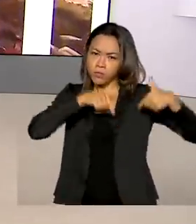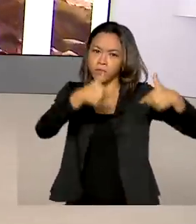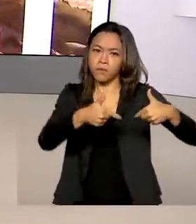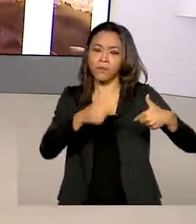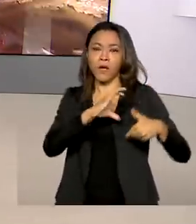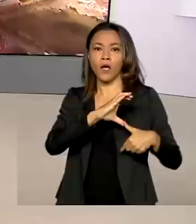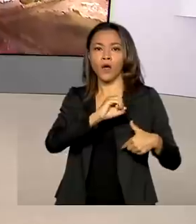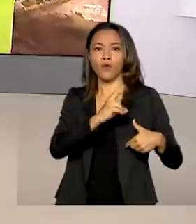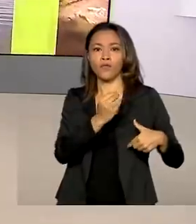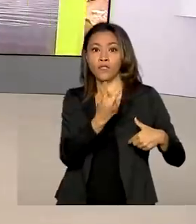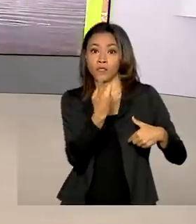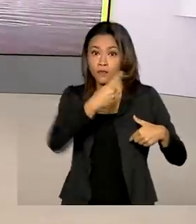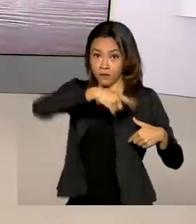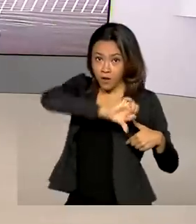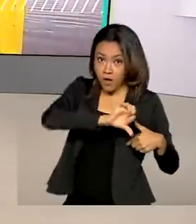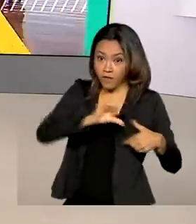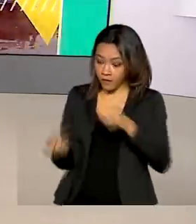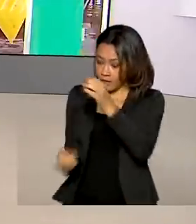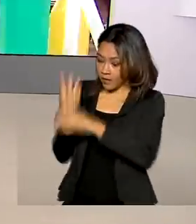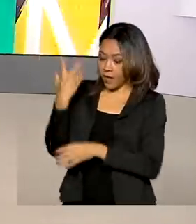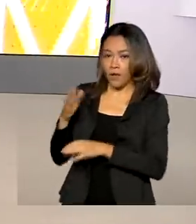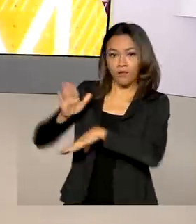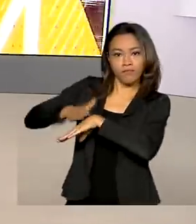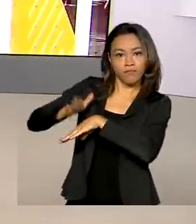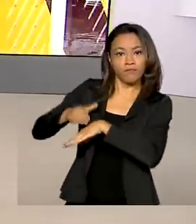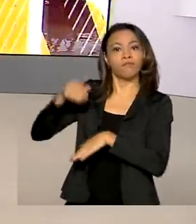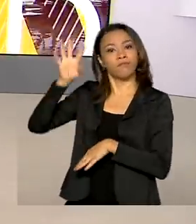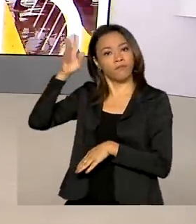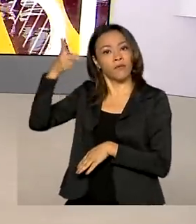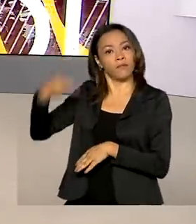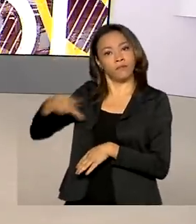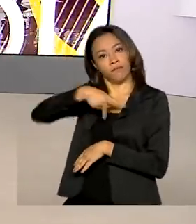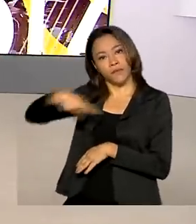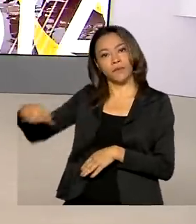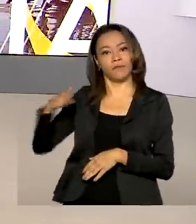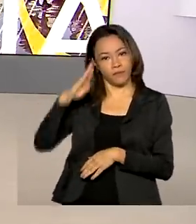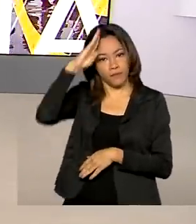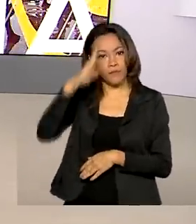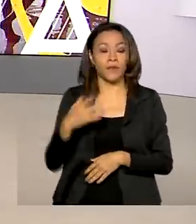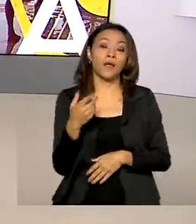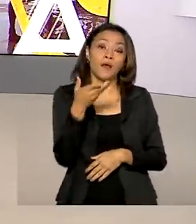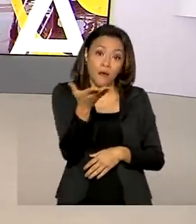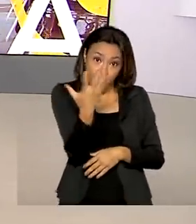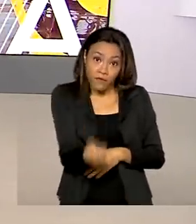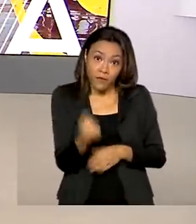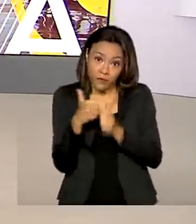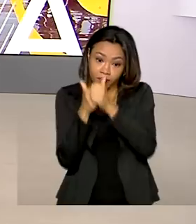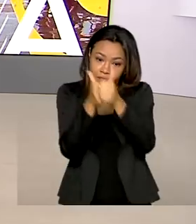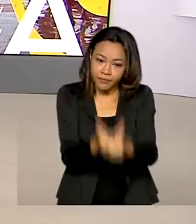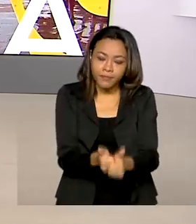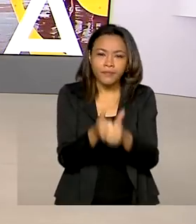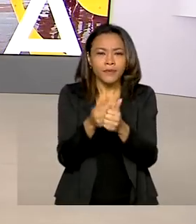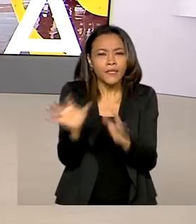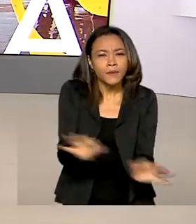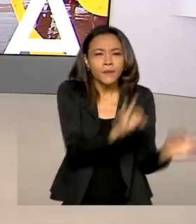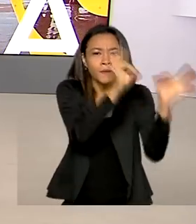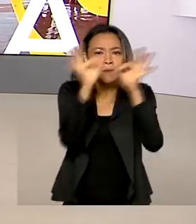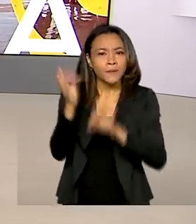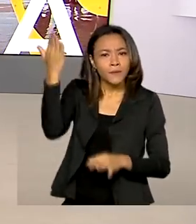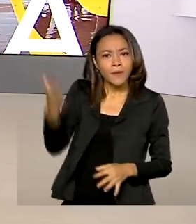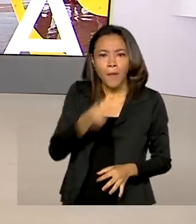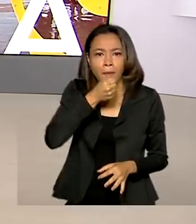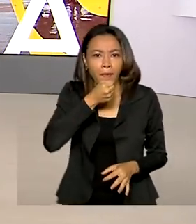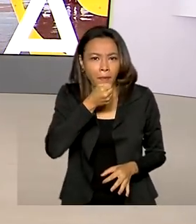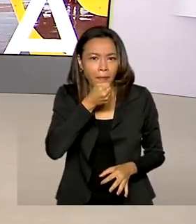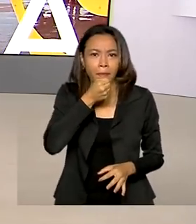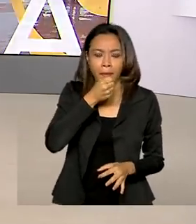após criação pelo presidente Jair Bolsonaro. A gente conversa agora com o repórter Glauco de Queiroz, que acompanhou toda essa movimentação na semana